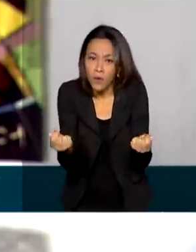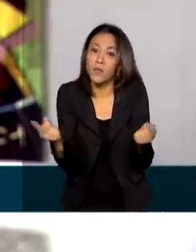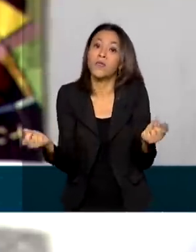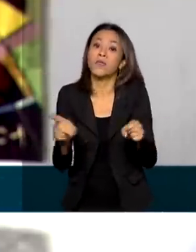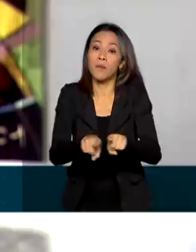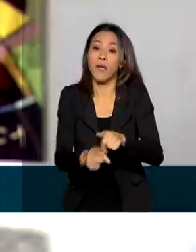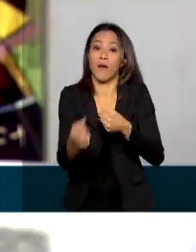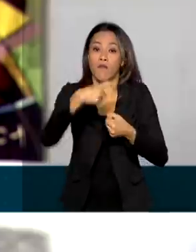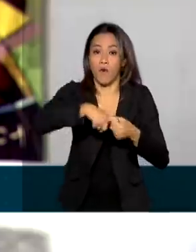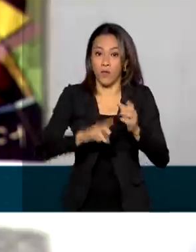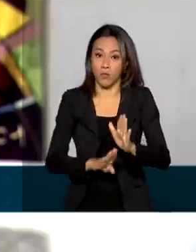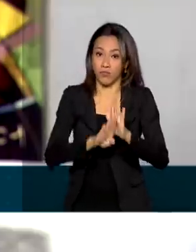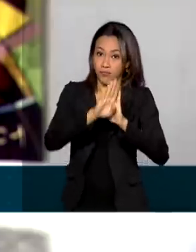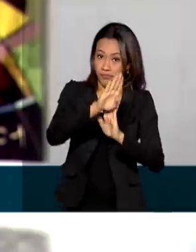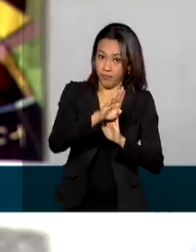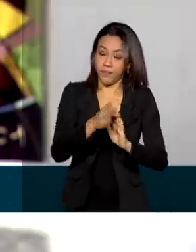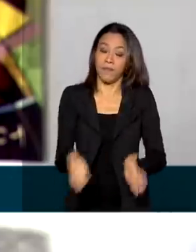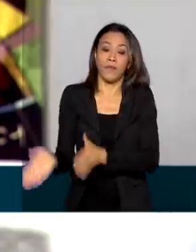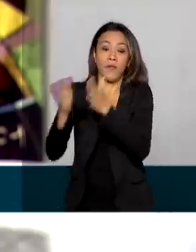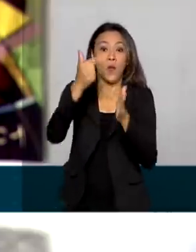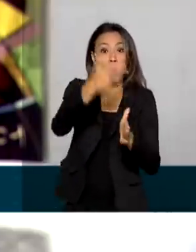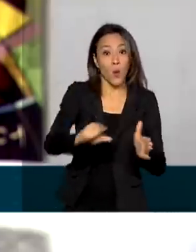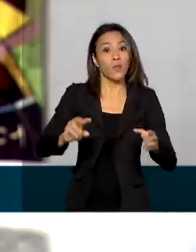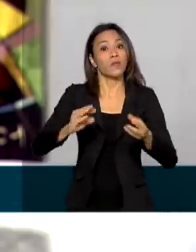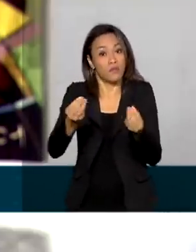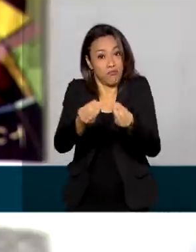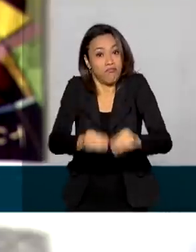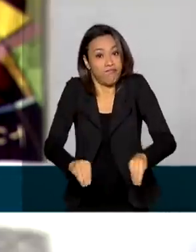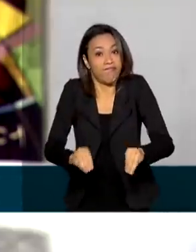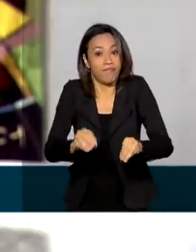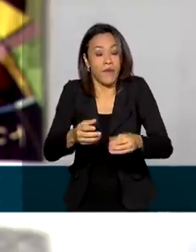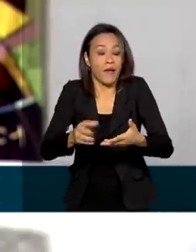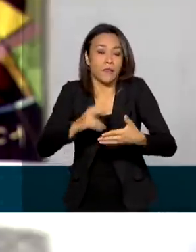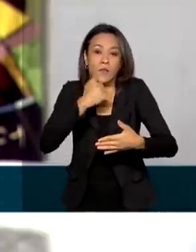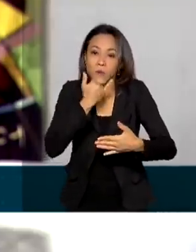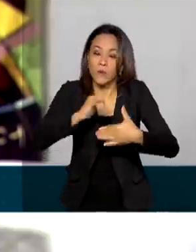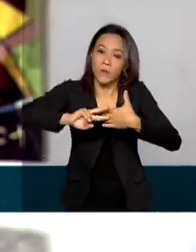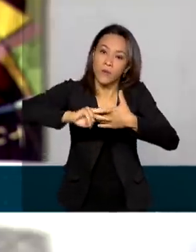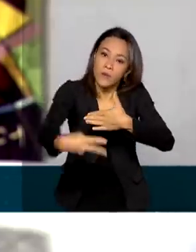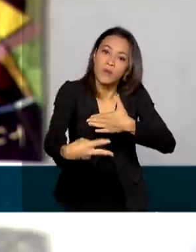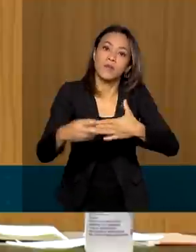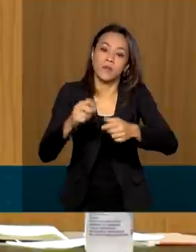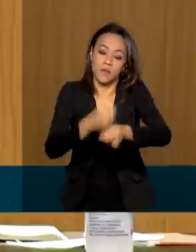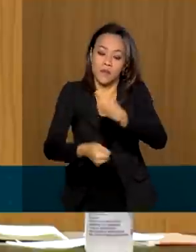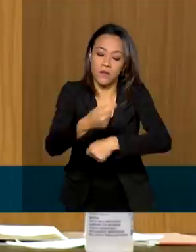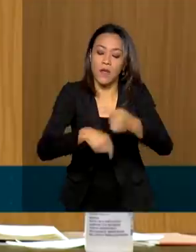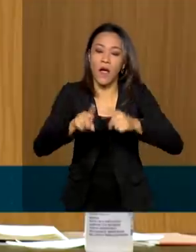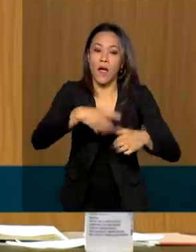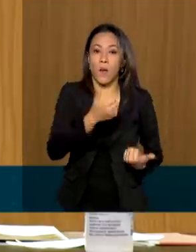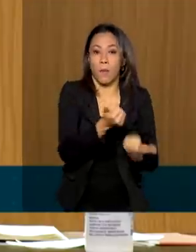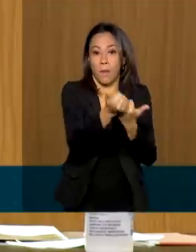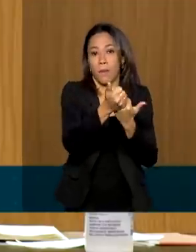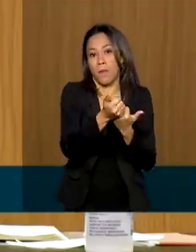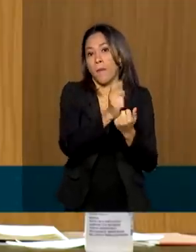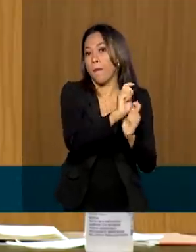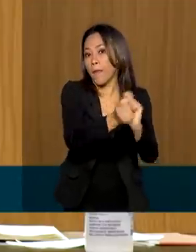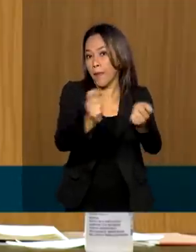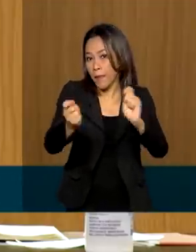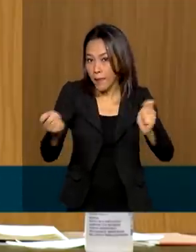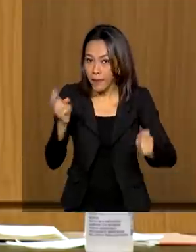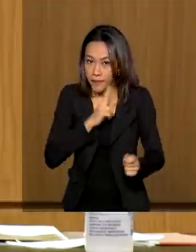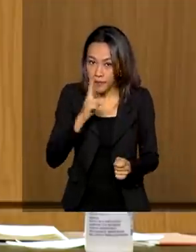Outro fator que pode impactar na economia neste ano é o pagamento do auxílio emergencial. Nós entendemos que a PEC